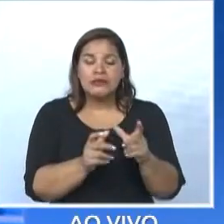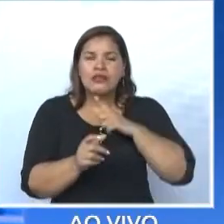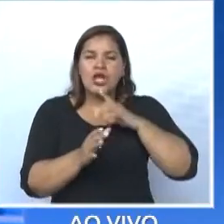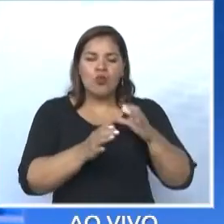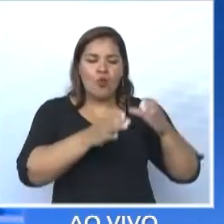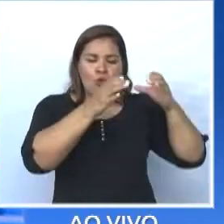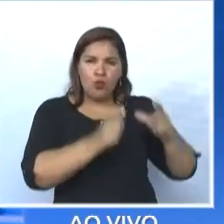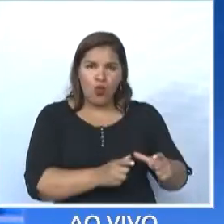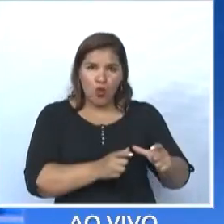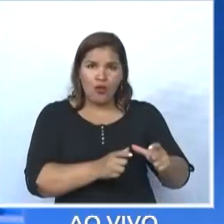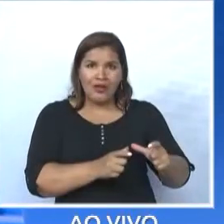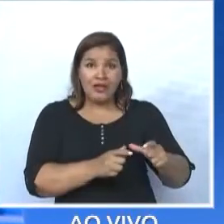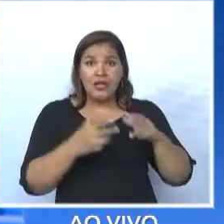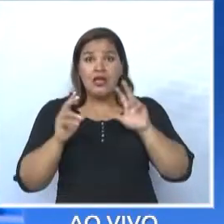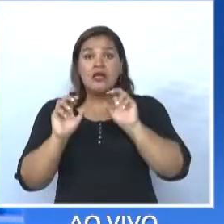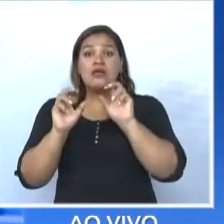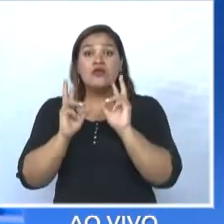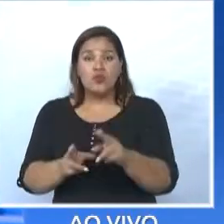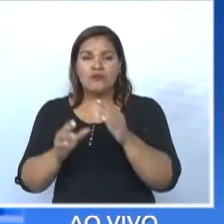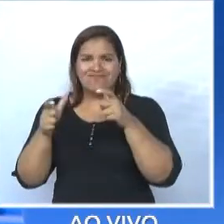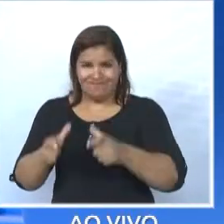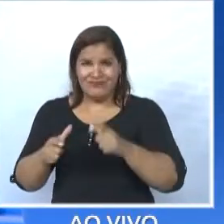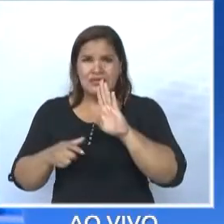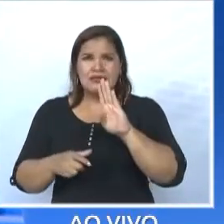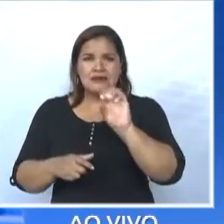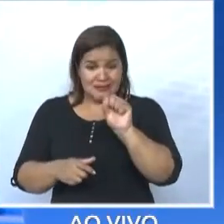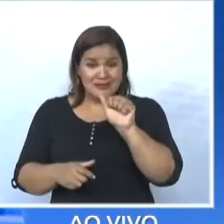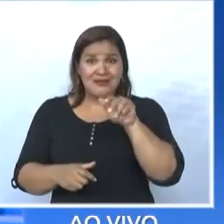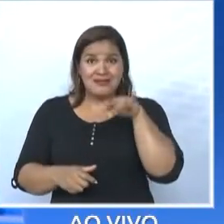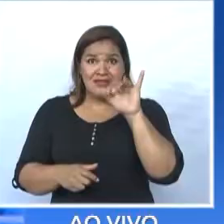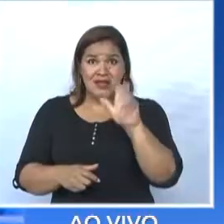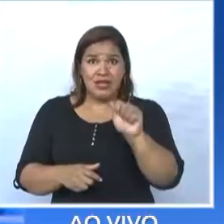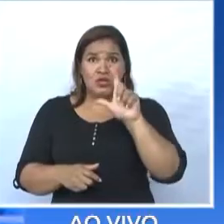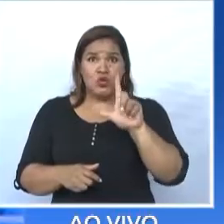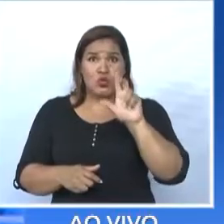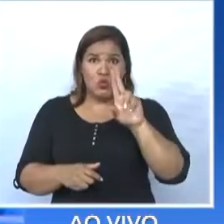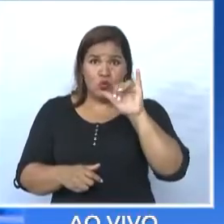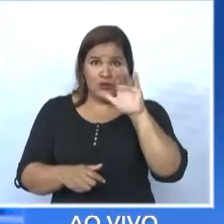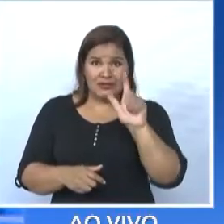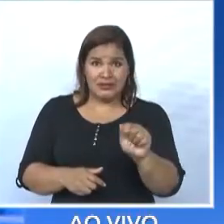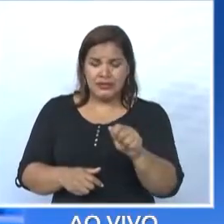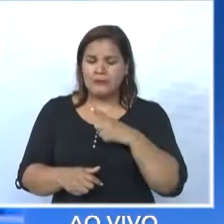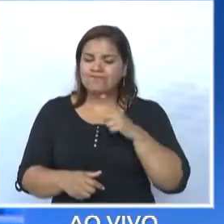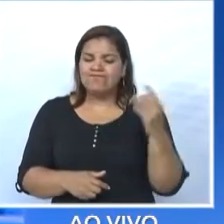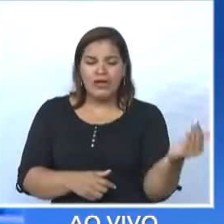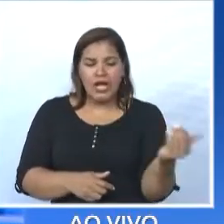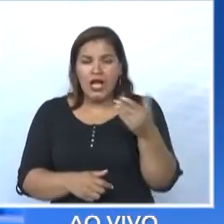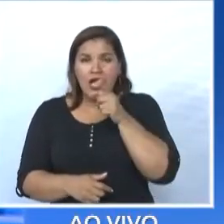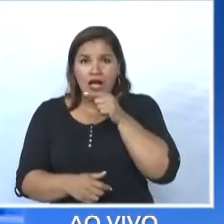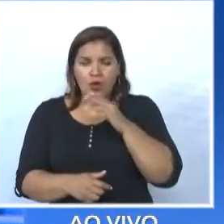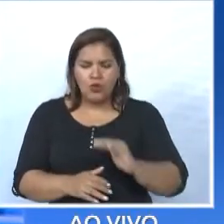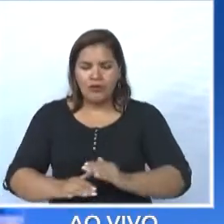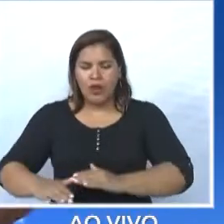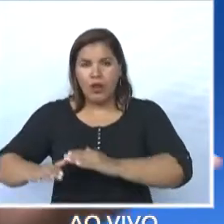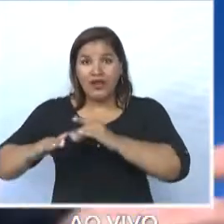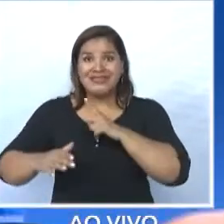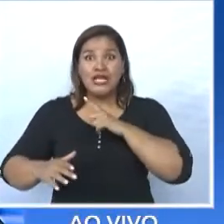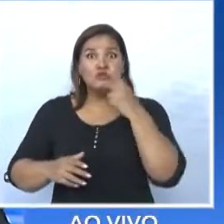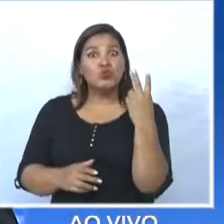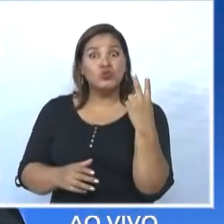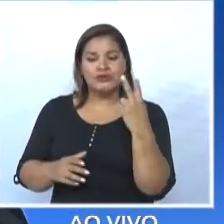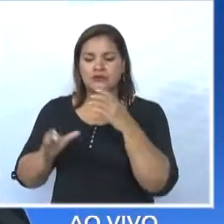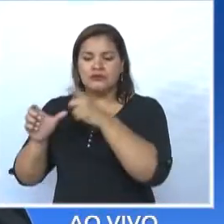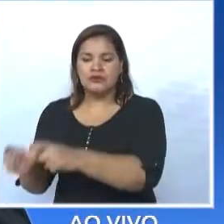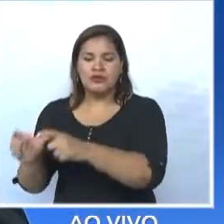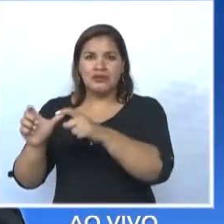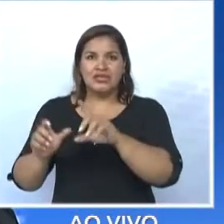Santa Lúcia. Santa Lúcia, atrás do Castelinho. Aí, quando ele vem, a água enche, tem duas piscinas, uma na direita e uma no